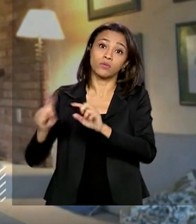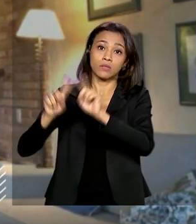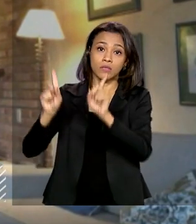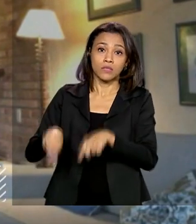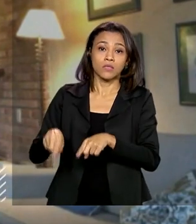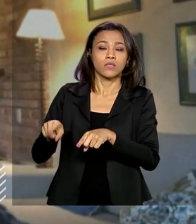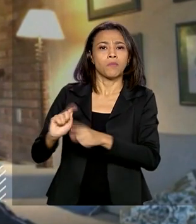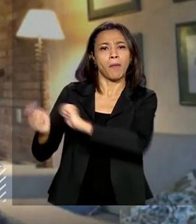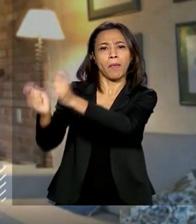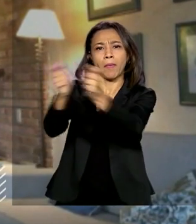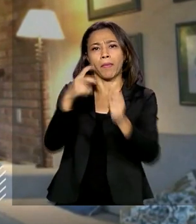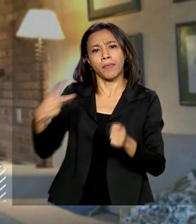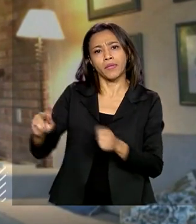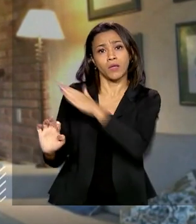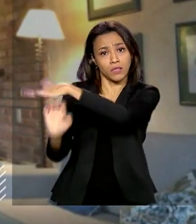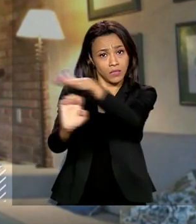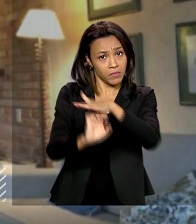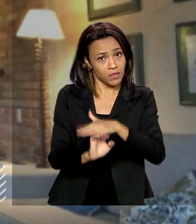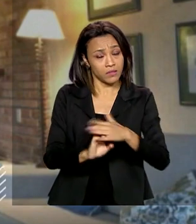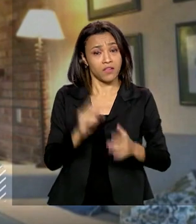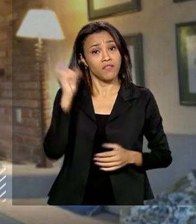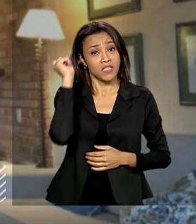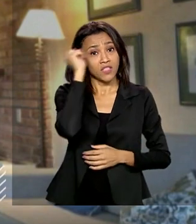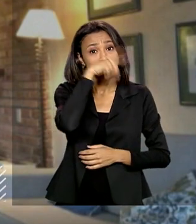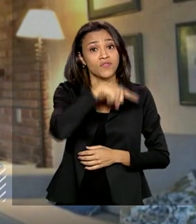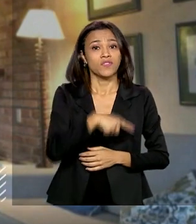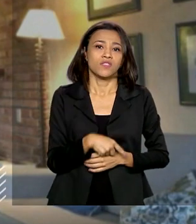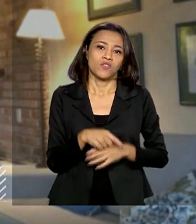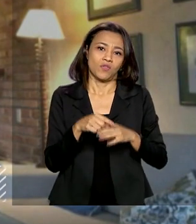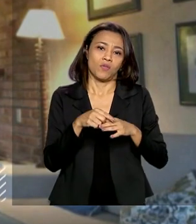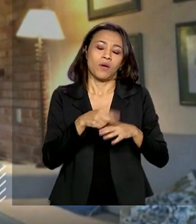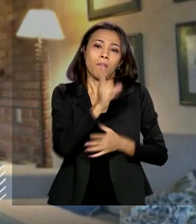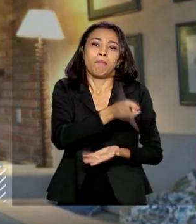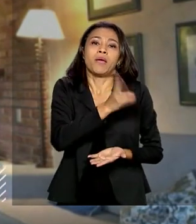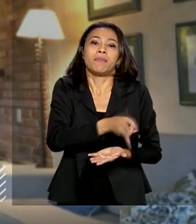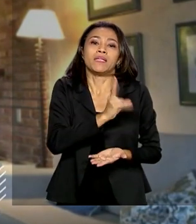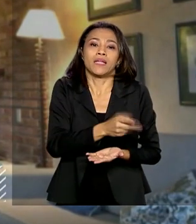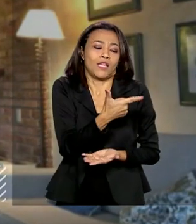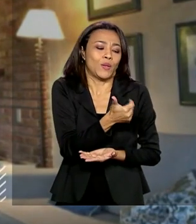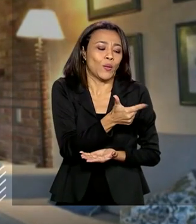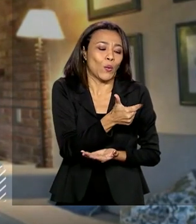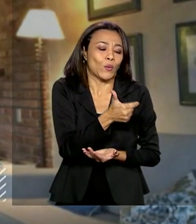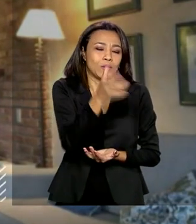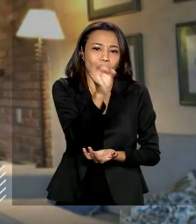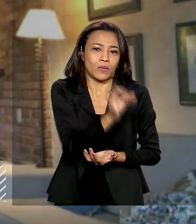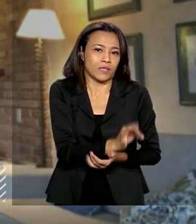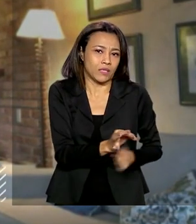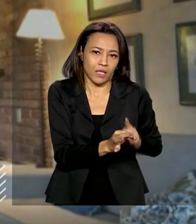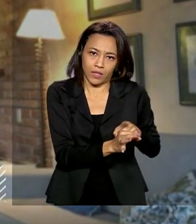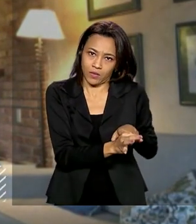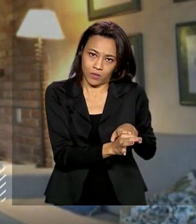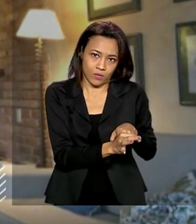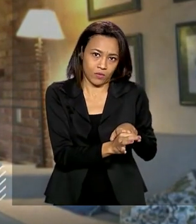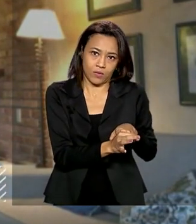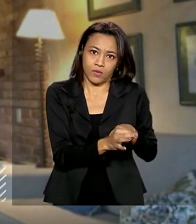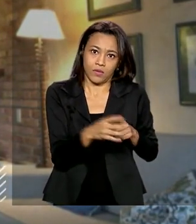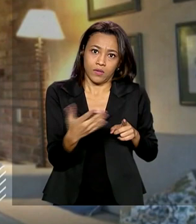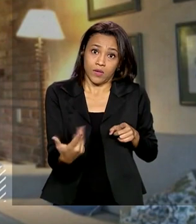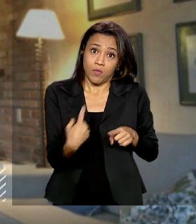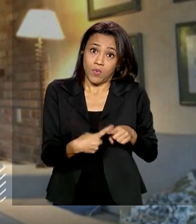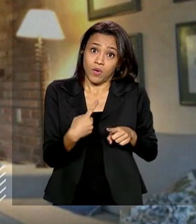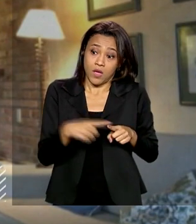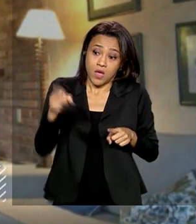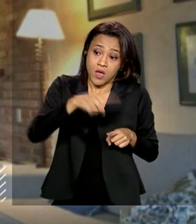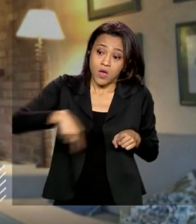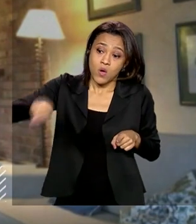Isoladamente, dificilmente vão ficar os 12% na negociação. Nós não vamos ter essa história de taxa única. Até porque, para os